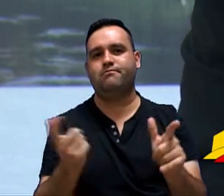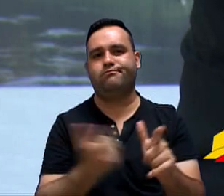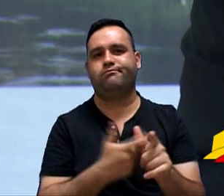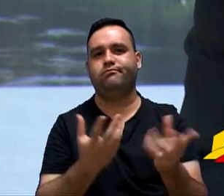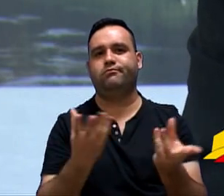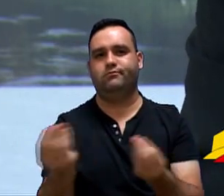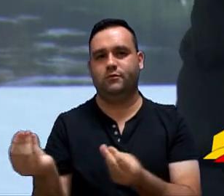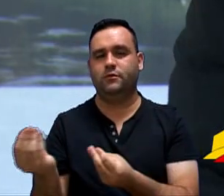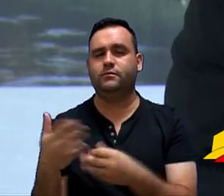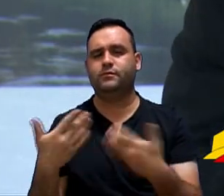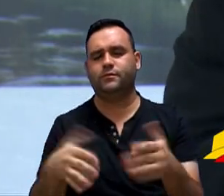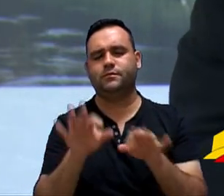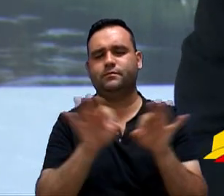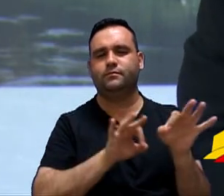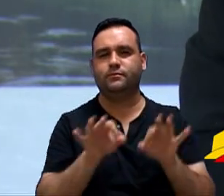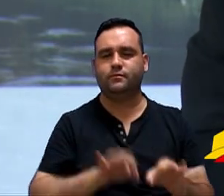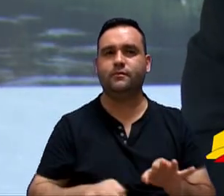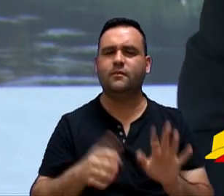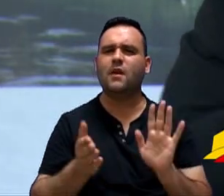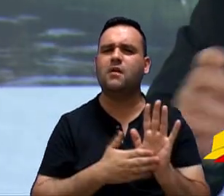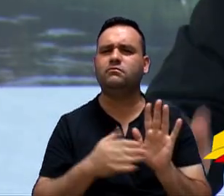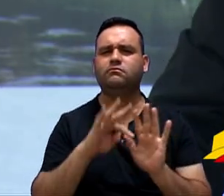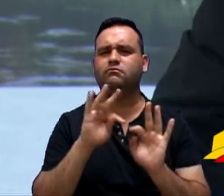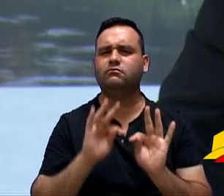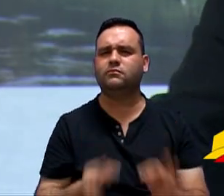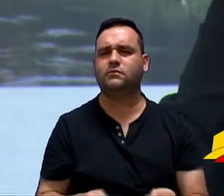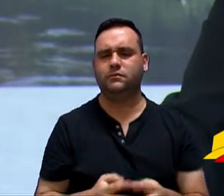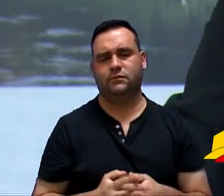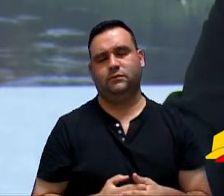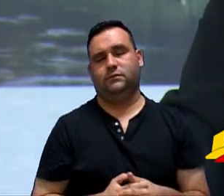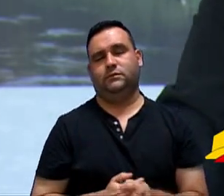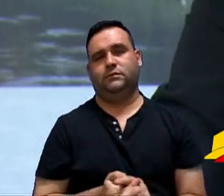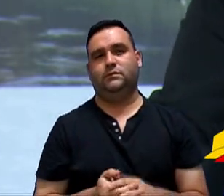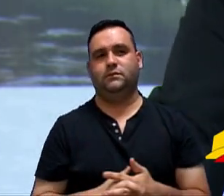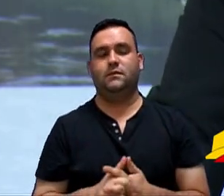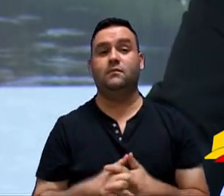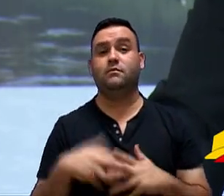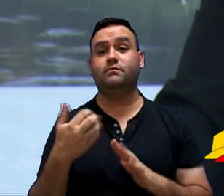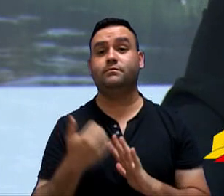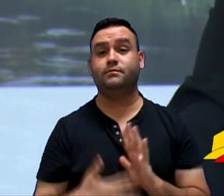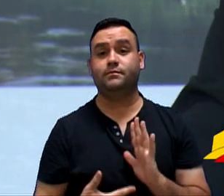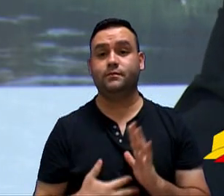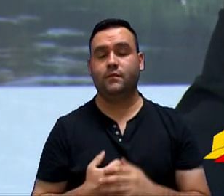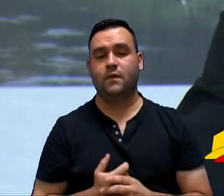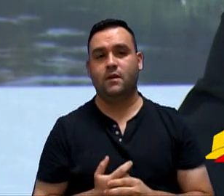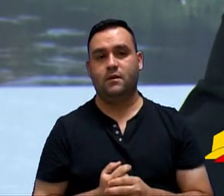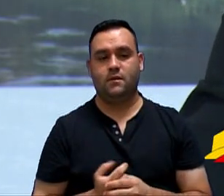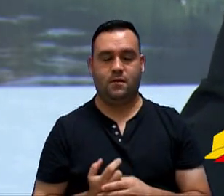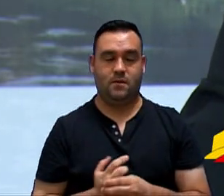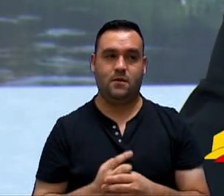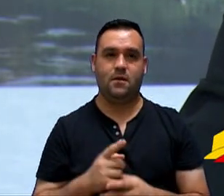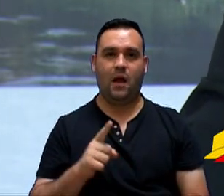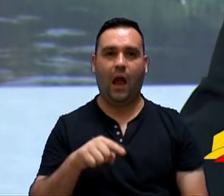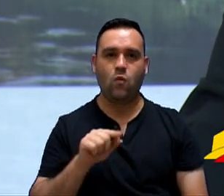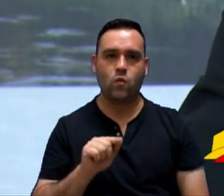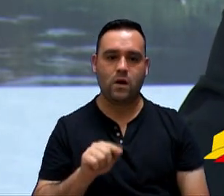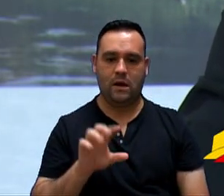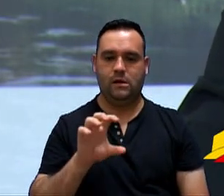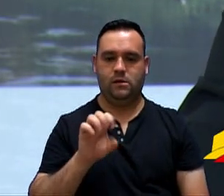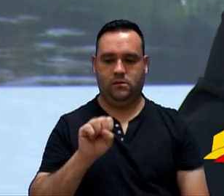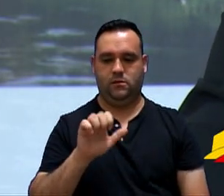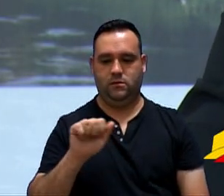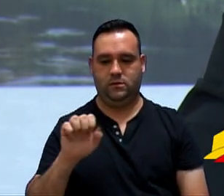Sr. Presidente, o projeto de lei é relativamente simples. Tem a seguinte colocação. Fica o